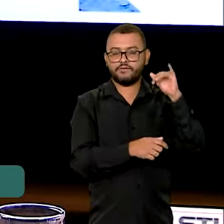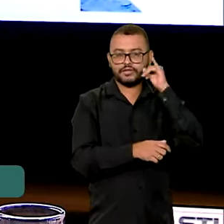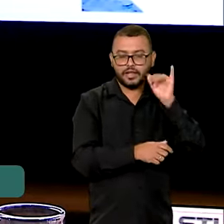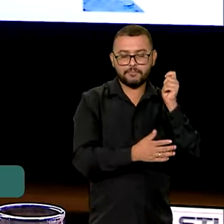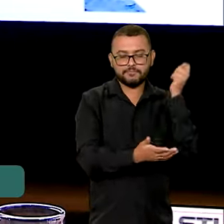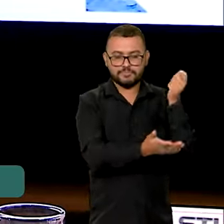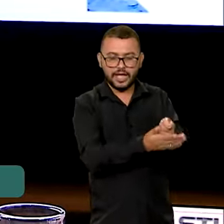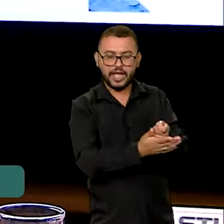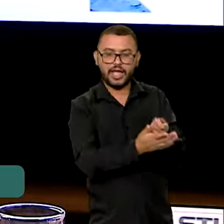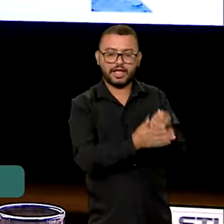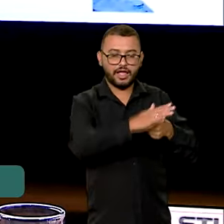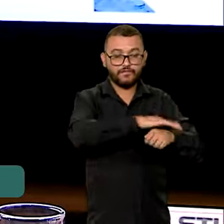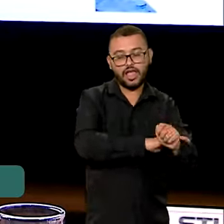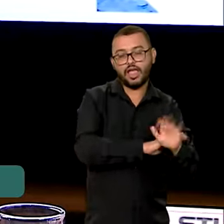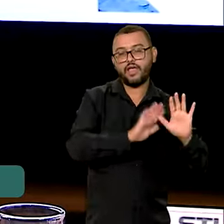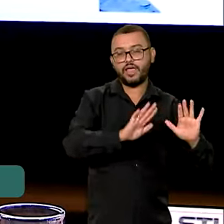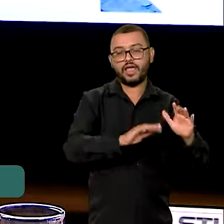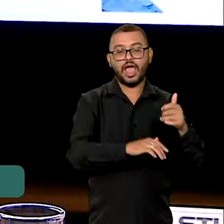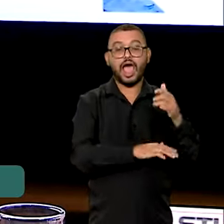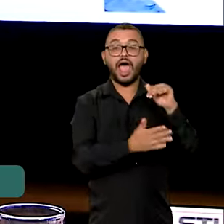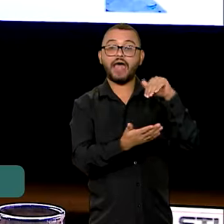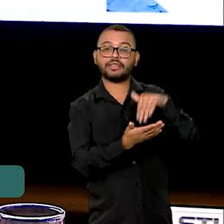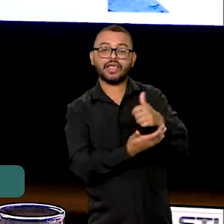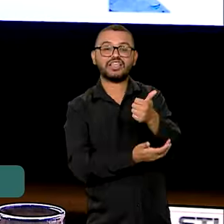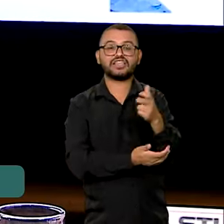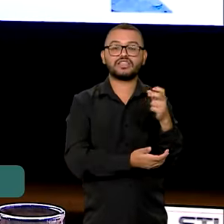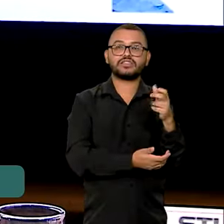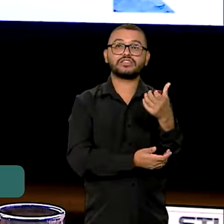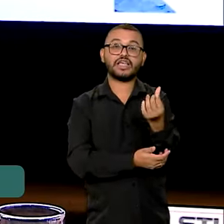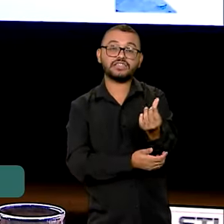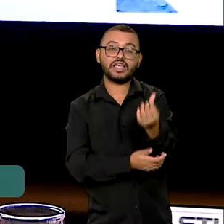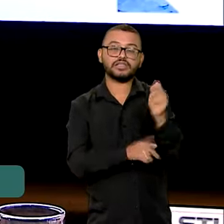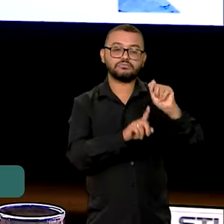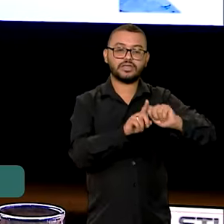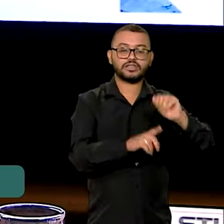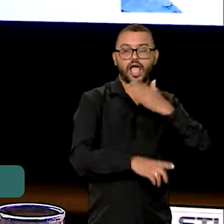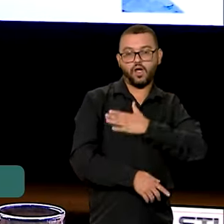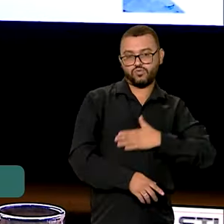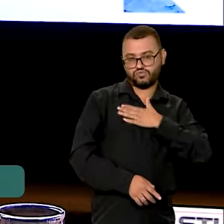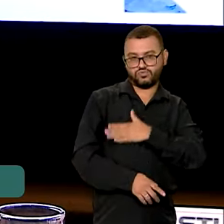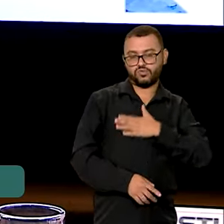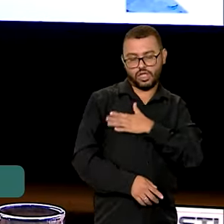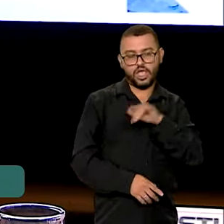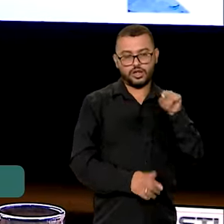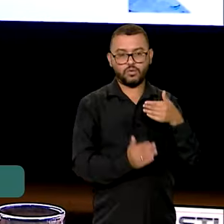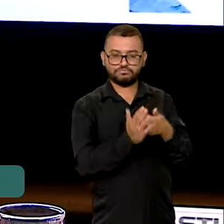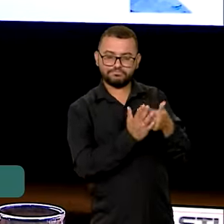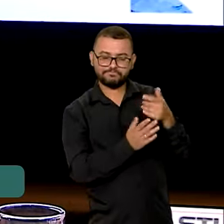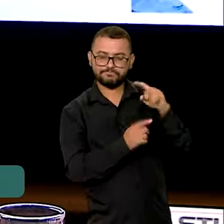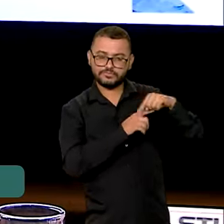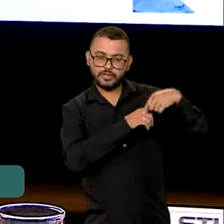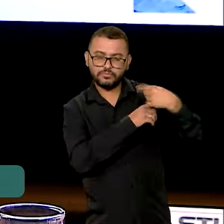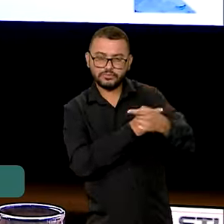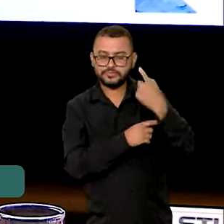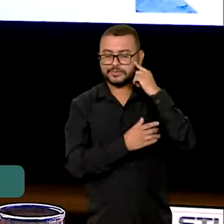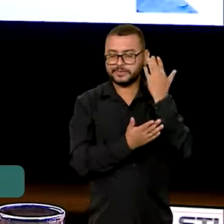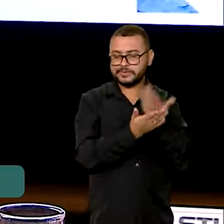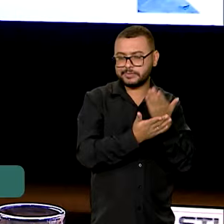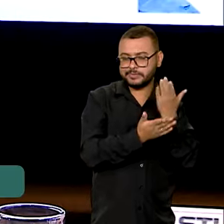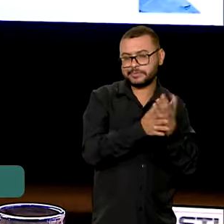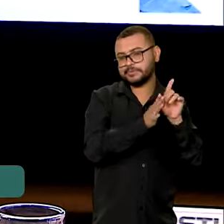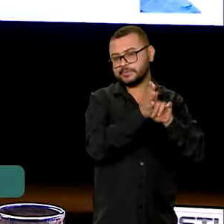custeios e investimentos. Até 15 de agosto, 16 de agosto. É um período que nós teremos para então estudarmos